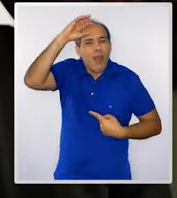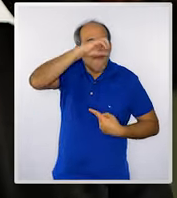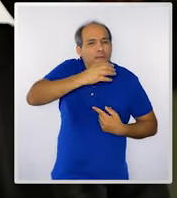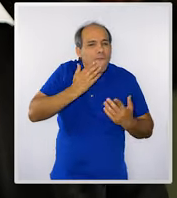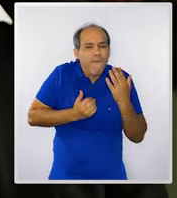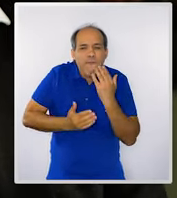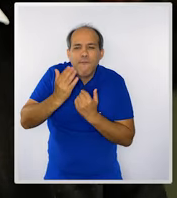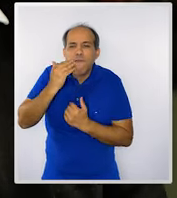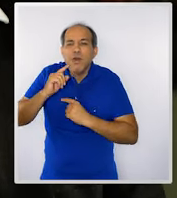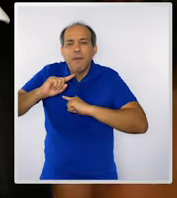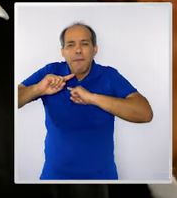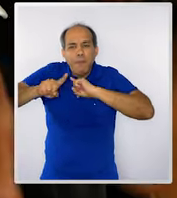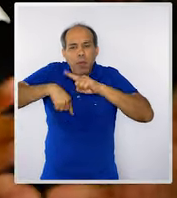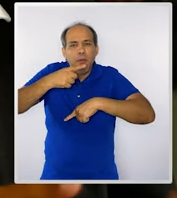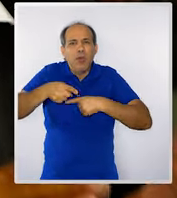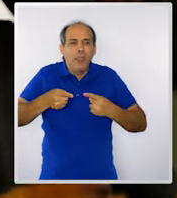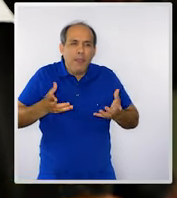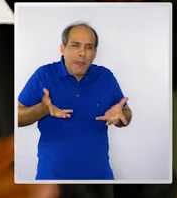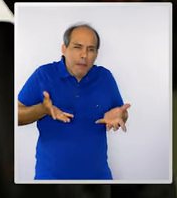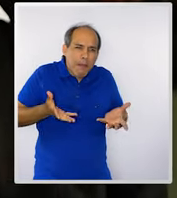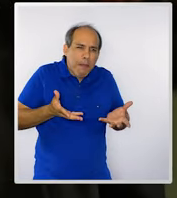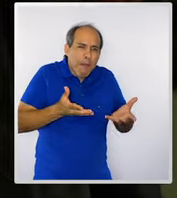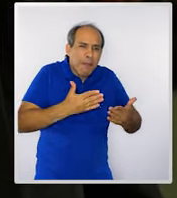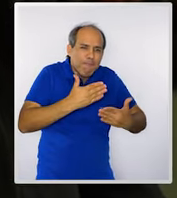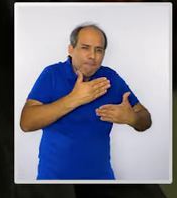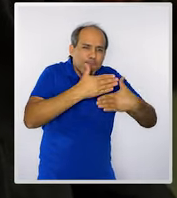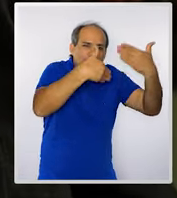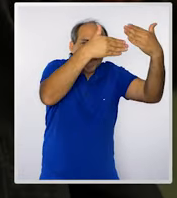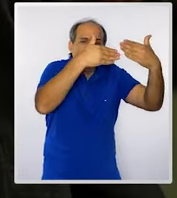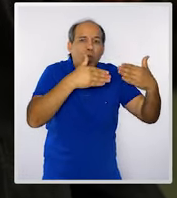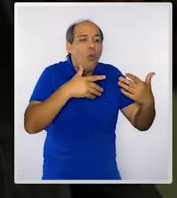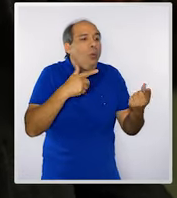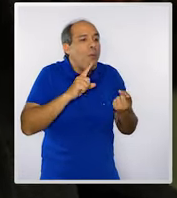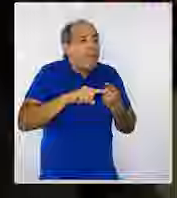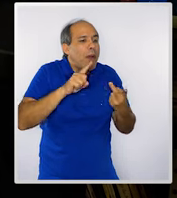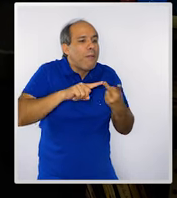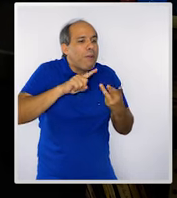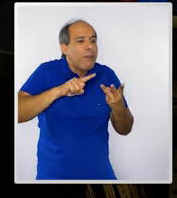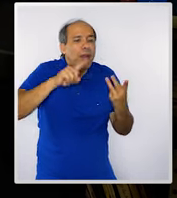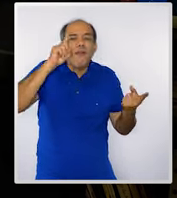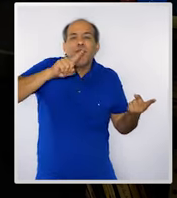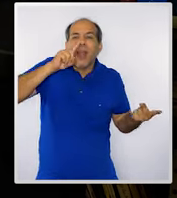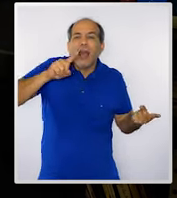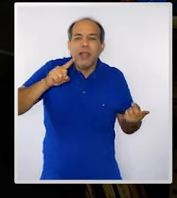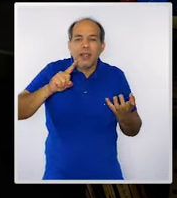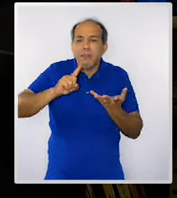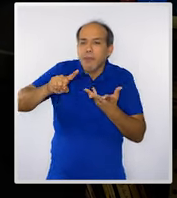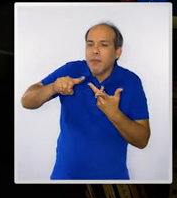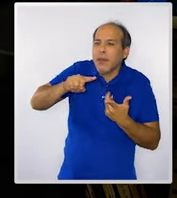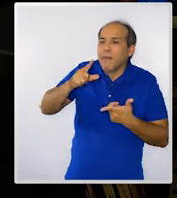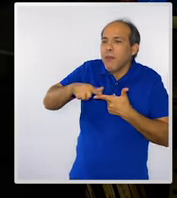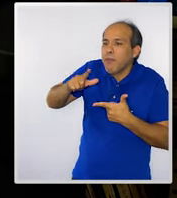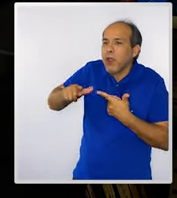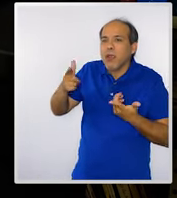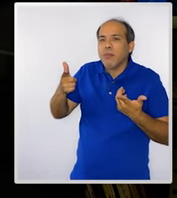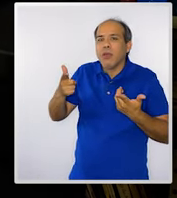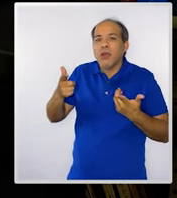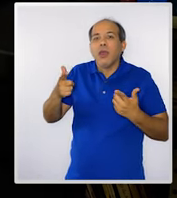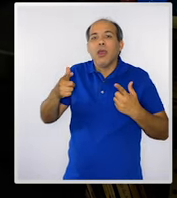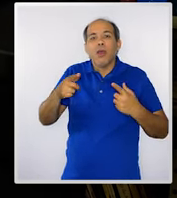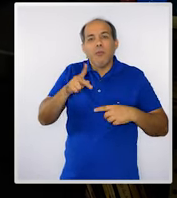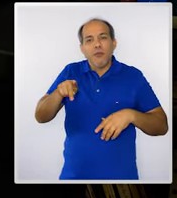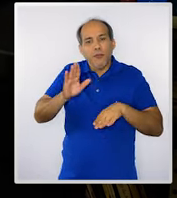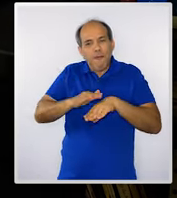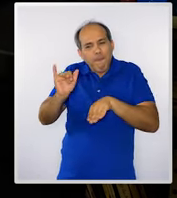o ensino naqueles pontos que ficaram mais falhos, mais deficientes. Ah, então eu compreendi. Então são feitas duas